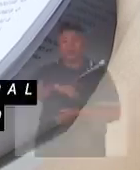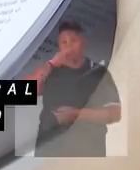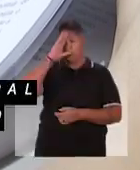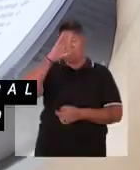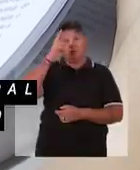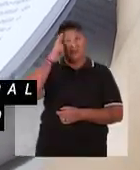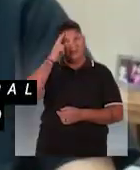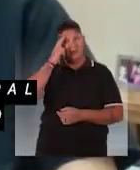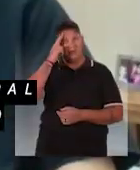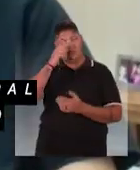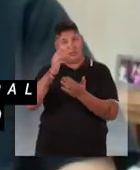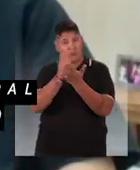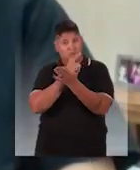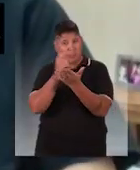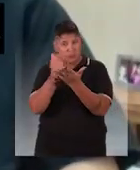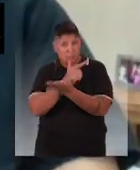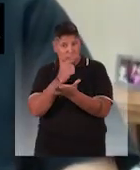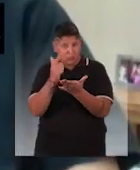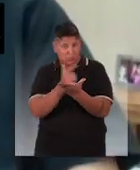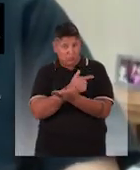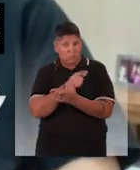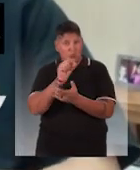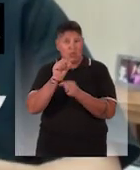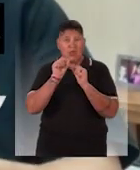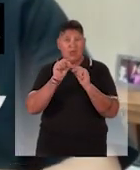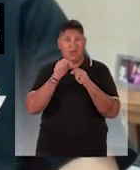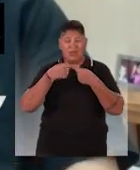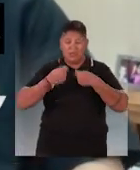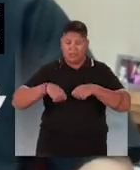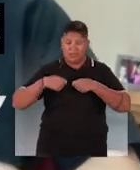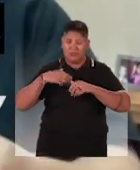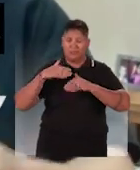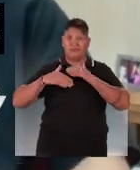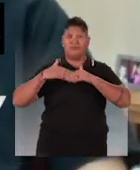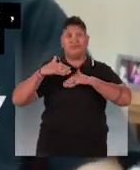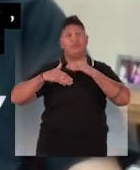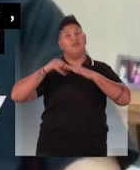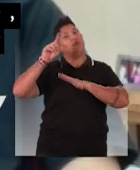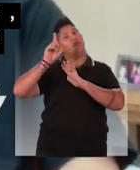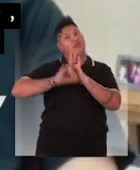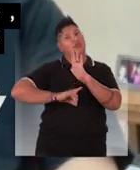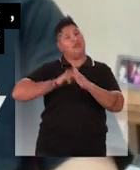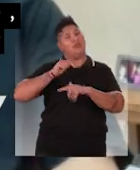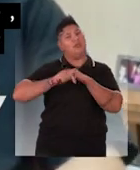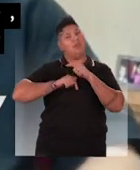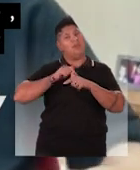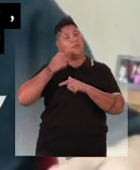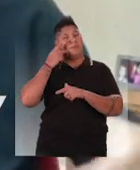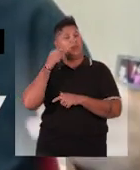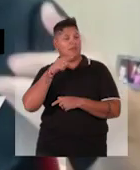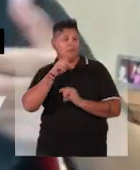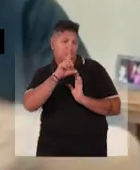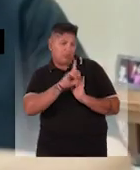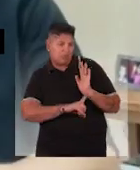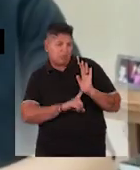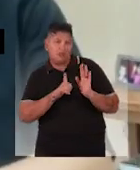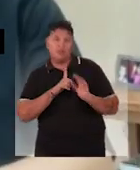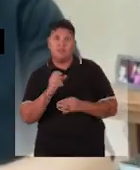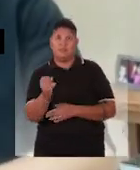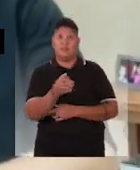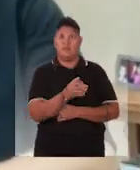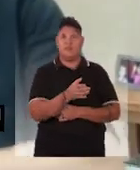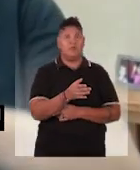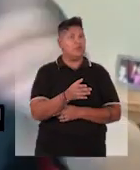A principal reflexão do livro é a necessidade de desenvolvimento do direito do trabalho, para que o direito do trabalho seja